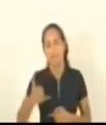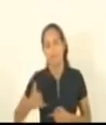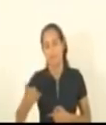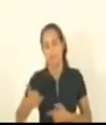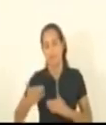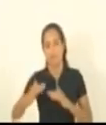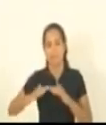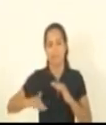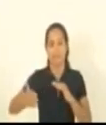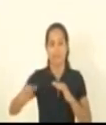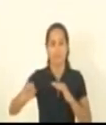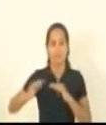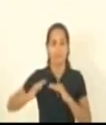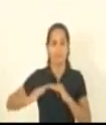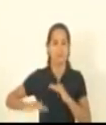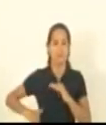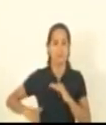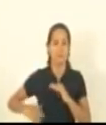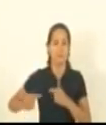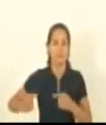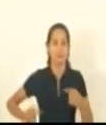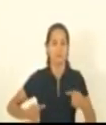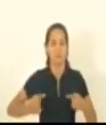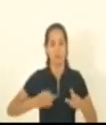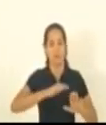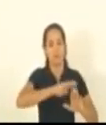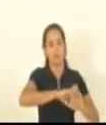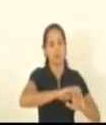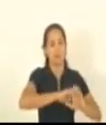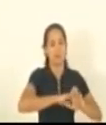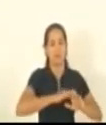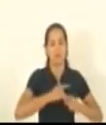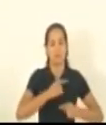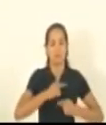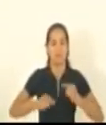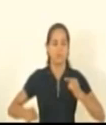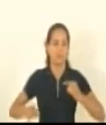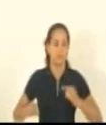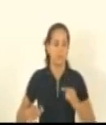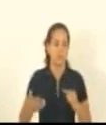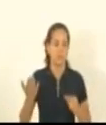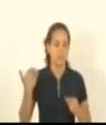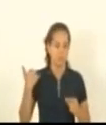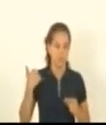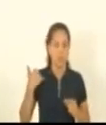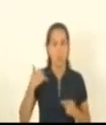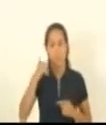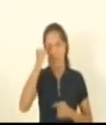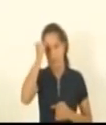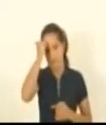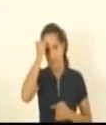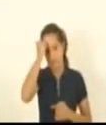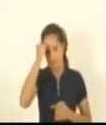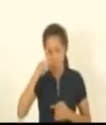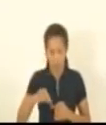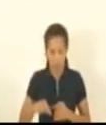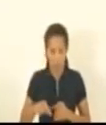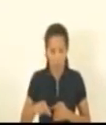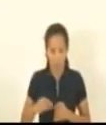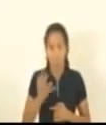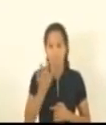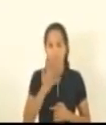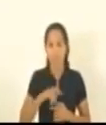qualquer contexto ideológico. Fui autor da Lei Infância Sem Pornografia em Heracruz. Escola é lugar de se ensinar,